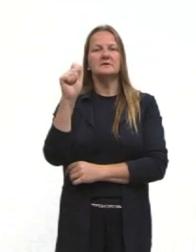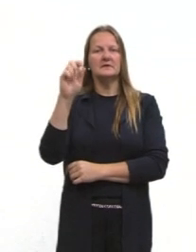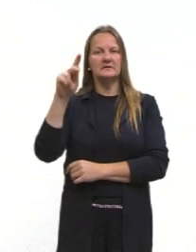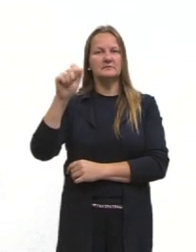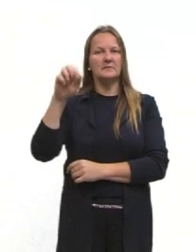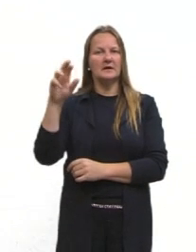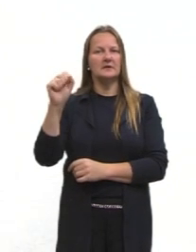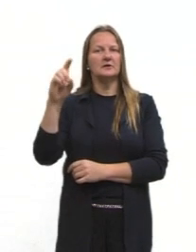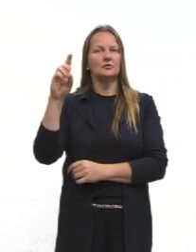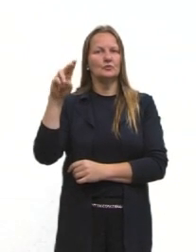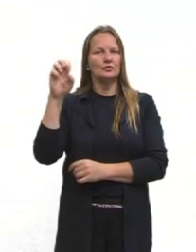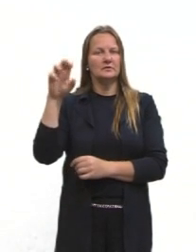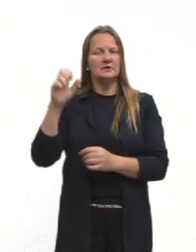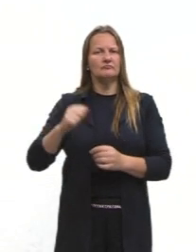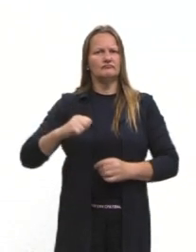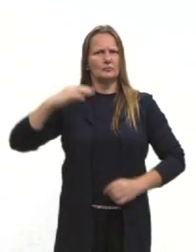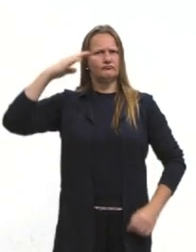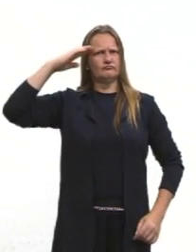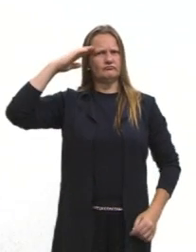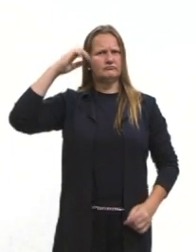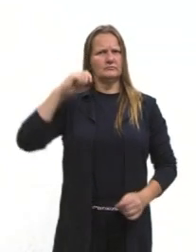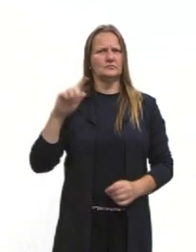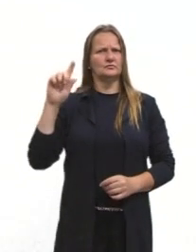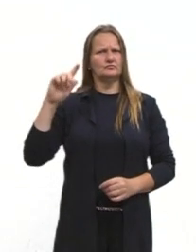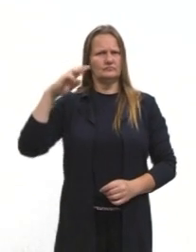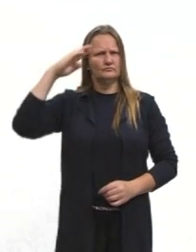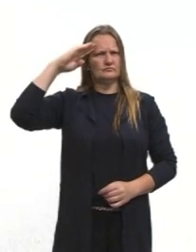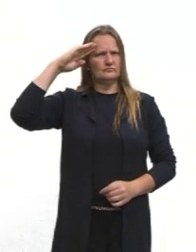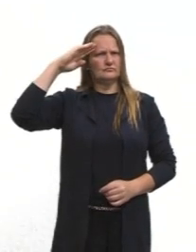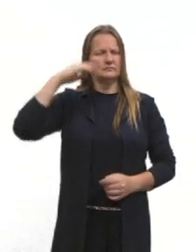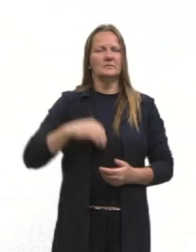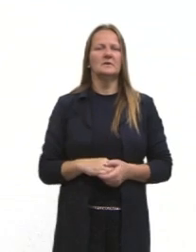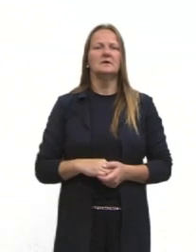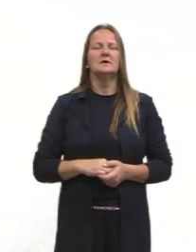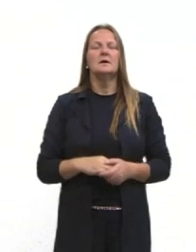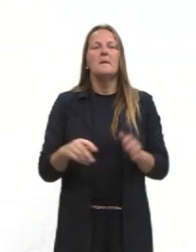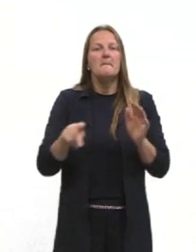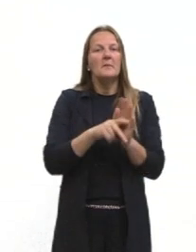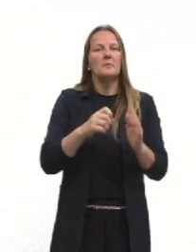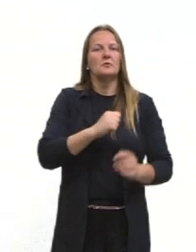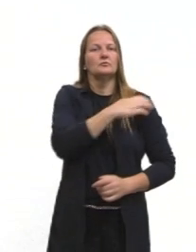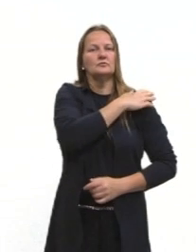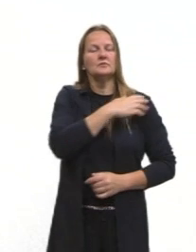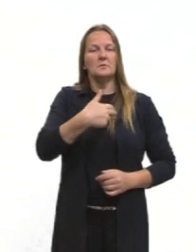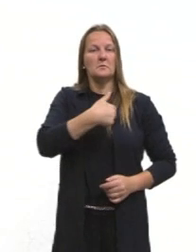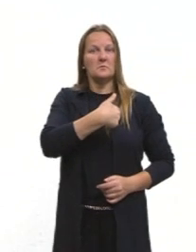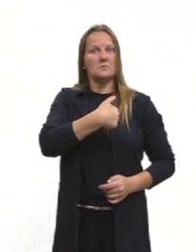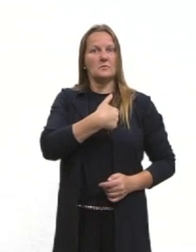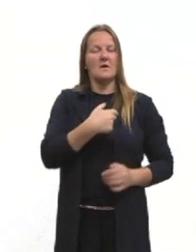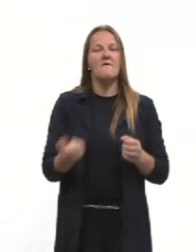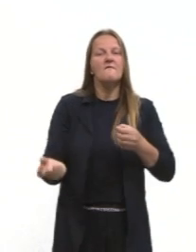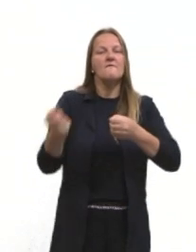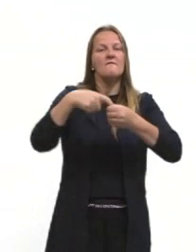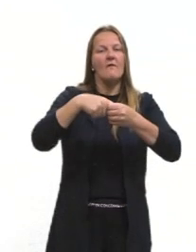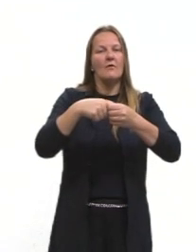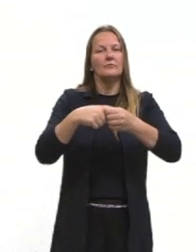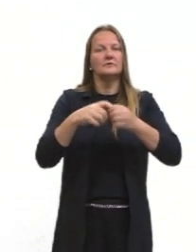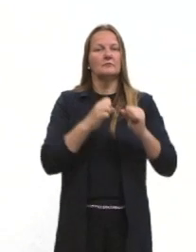um general. Depois do Dutra, que governa de 1945 a 1950, Getúlio Vargas vai voltar ao poder.